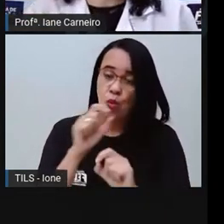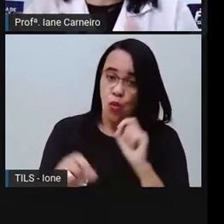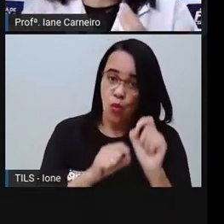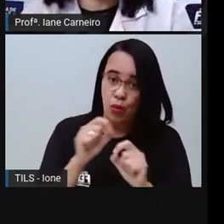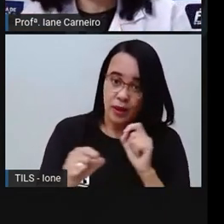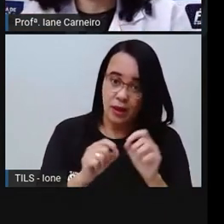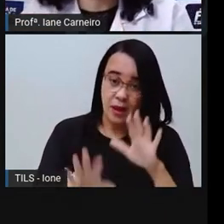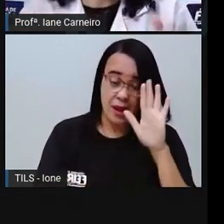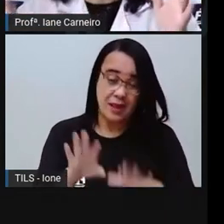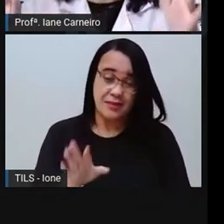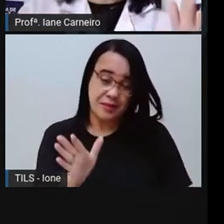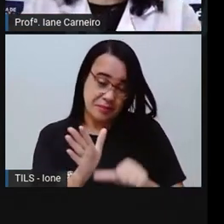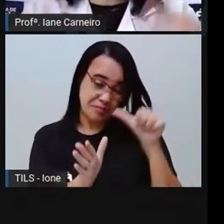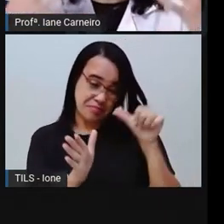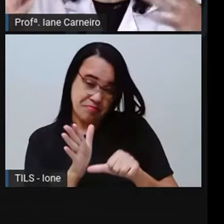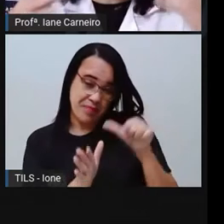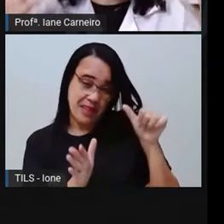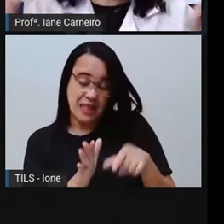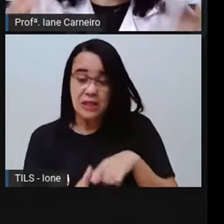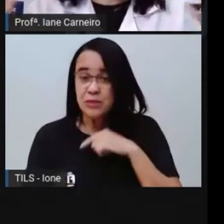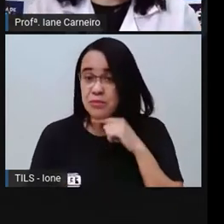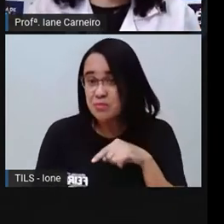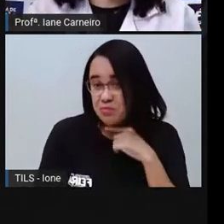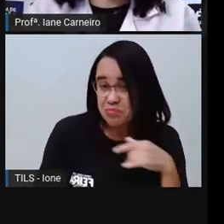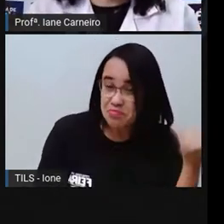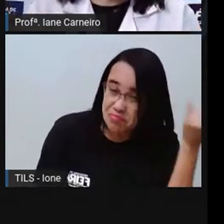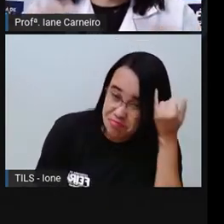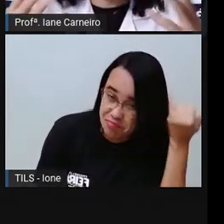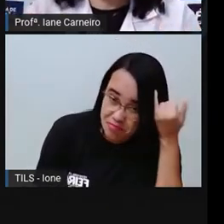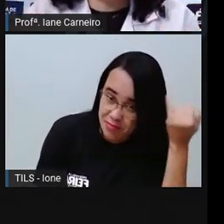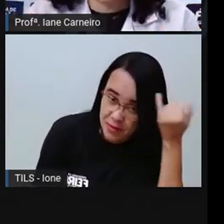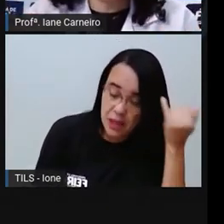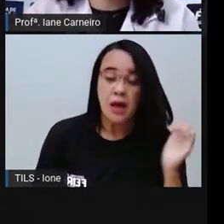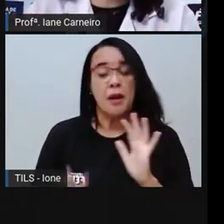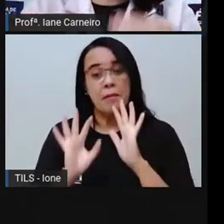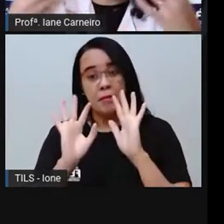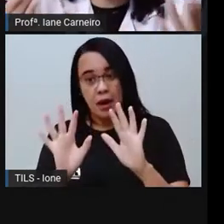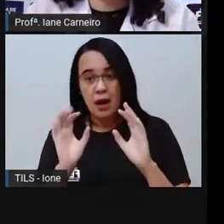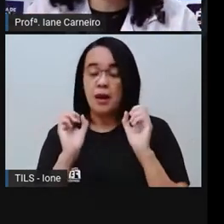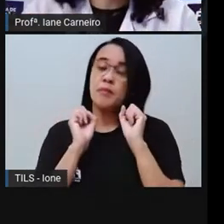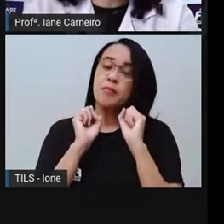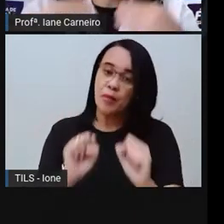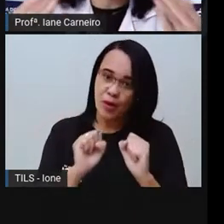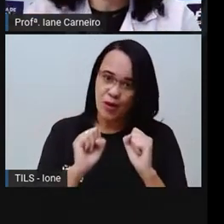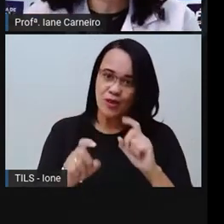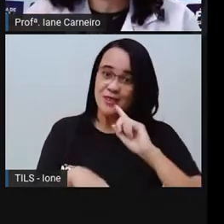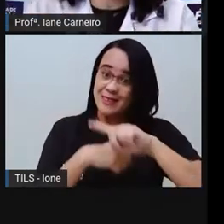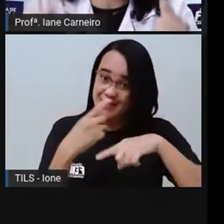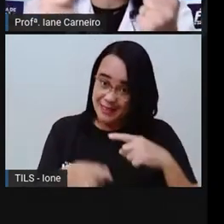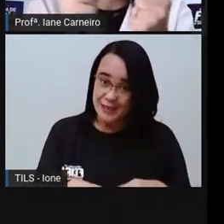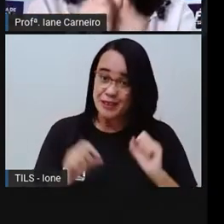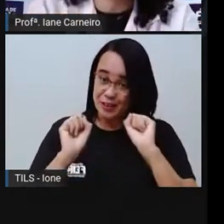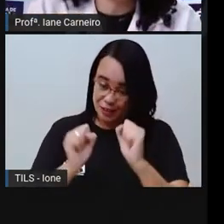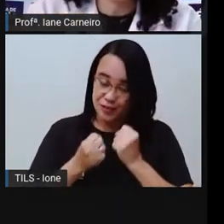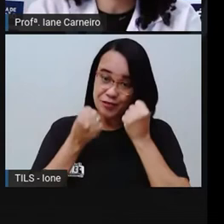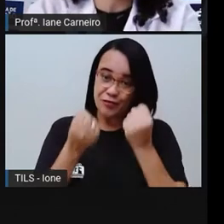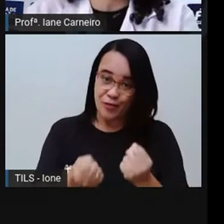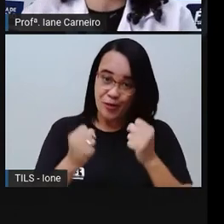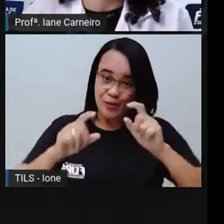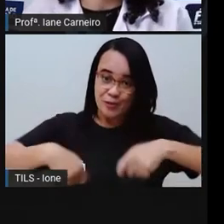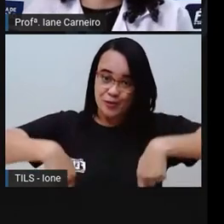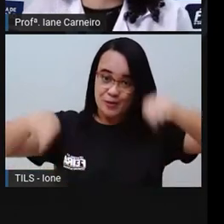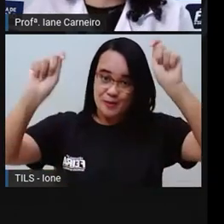dia, no segundo dia, mas se você tentar todos os dias, né, arrumar a caminha, vai chegar o momento que você vai acertar, dobrar o lençol